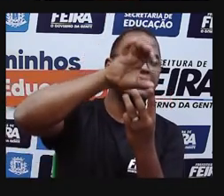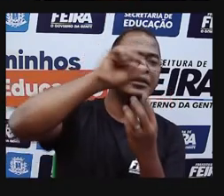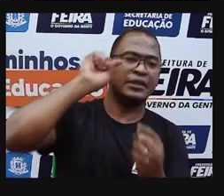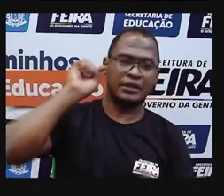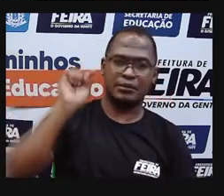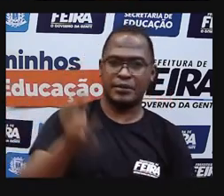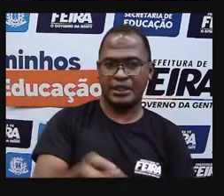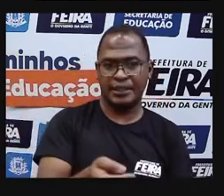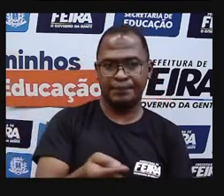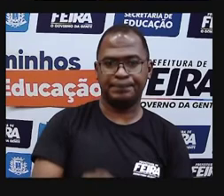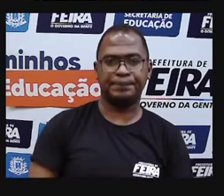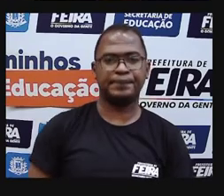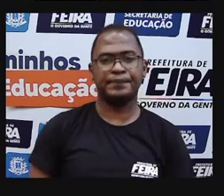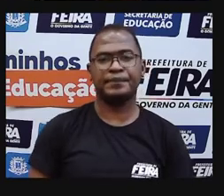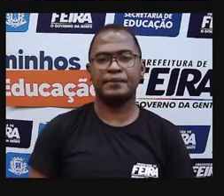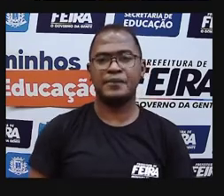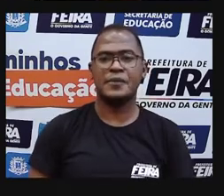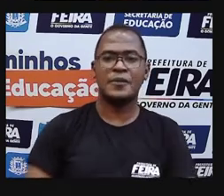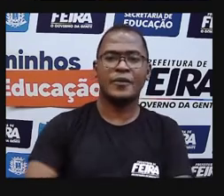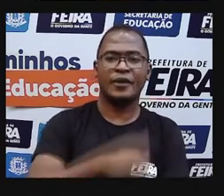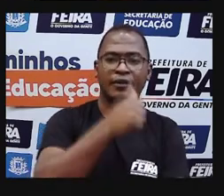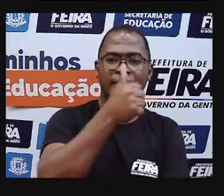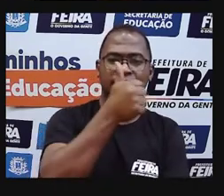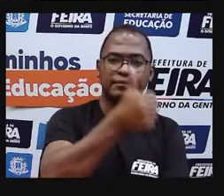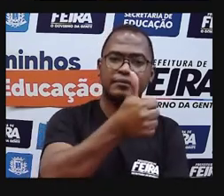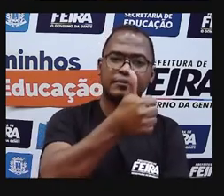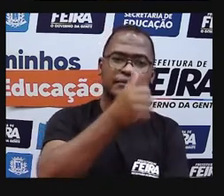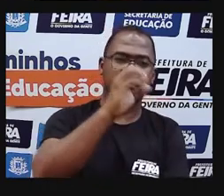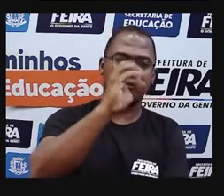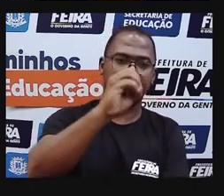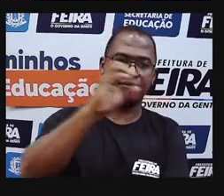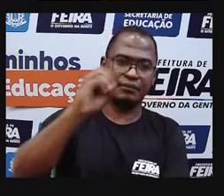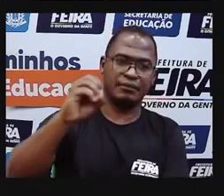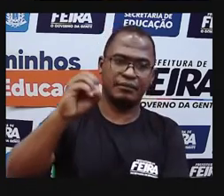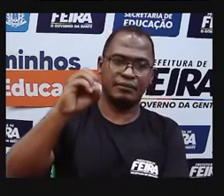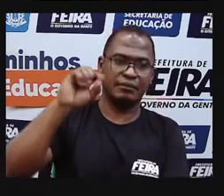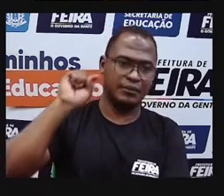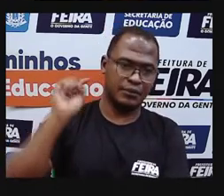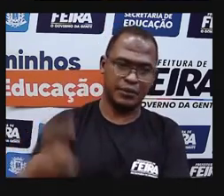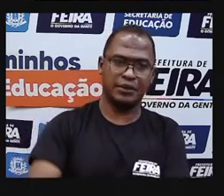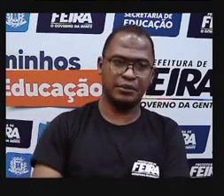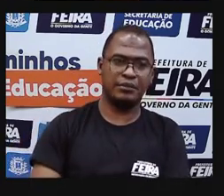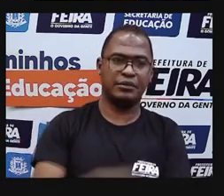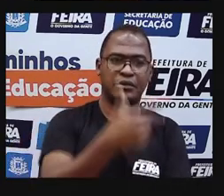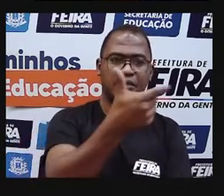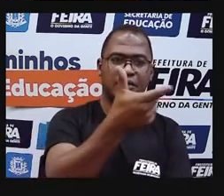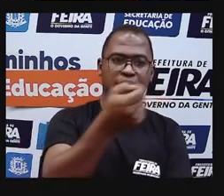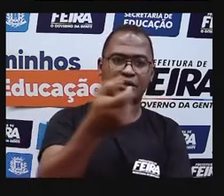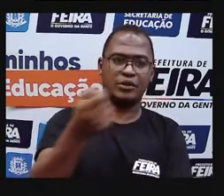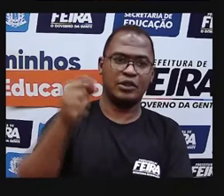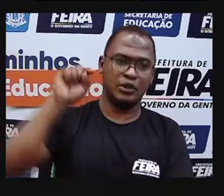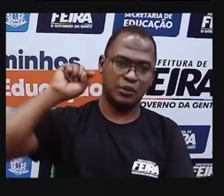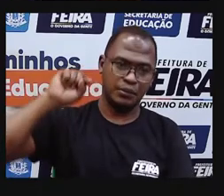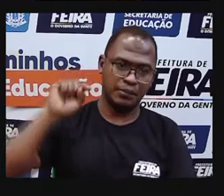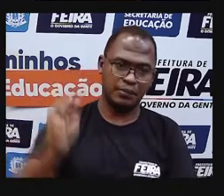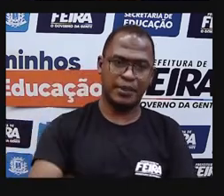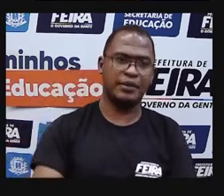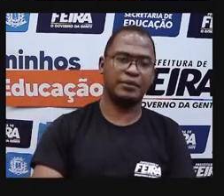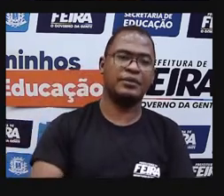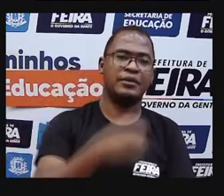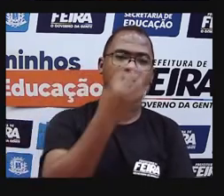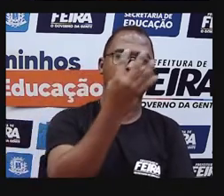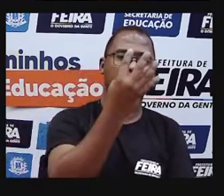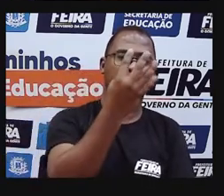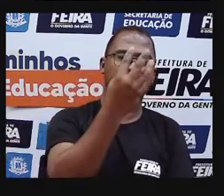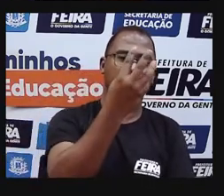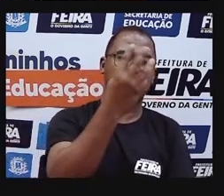milhar. Quanto é centena de milhar? Seis mil, duzentos mil, trezentos mil, quatrocentos